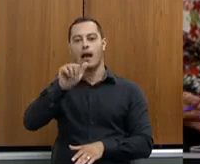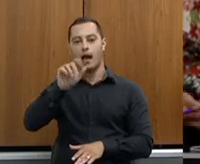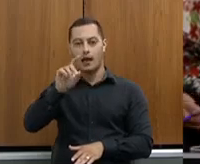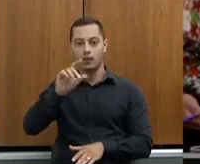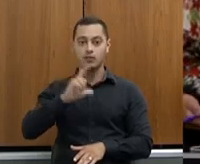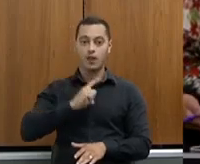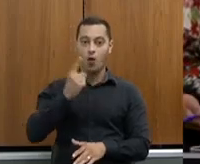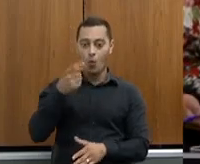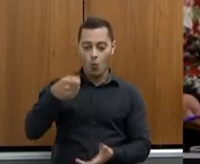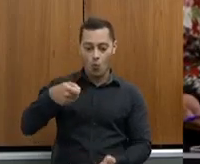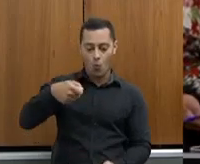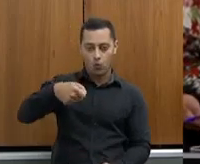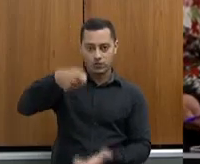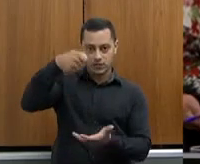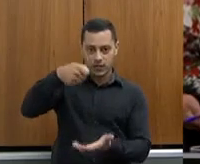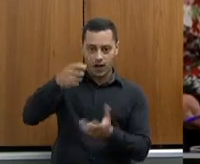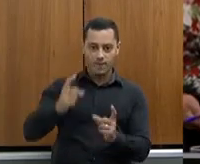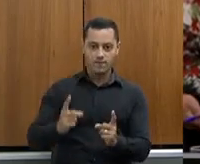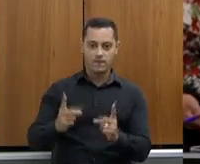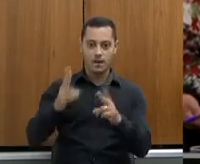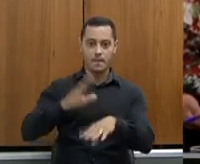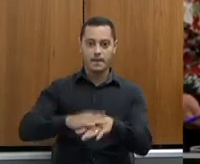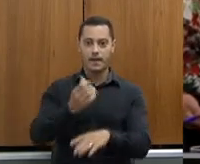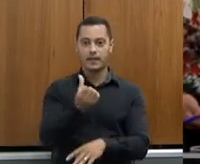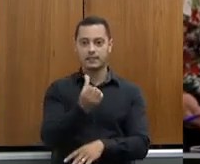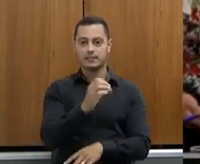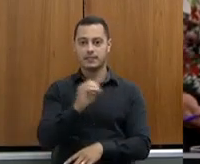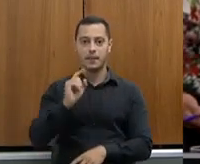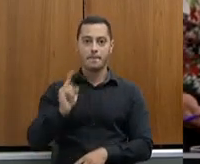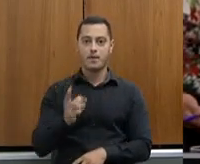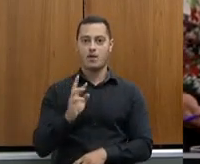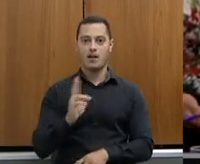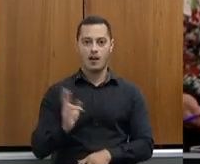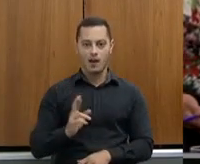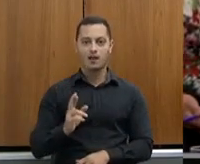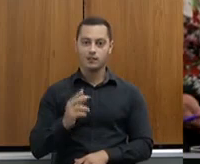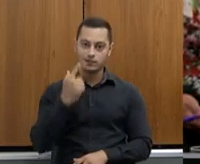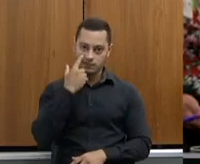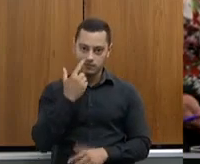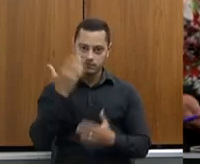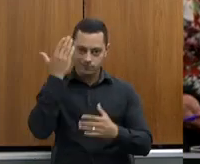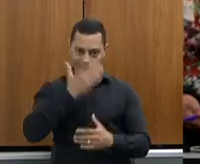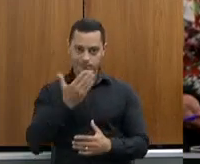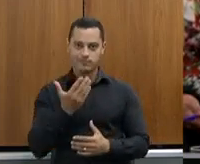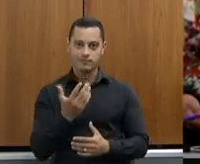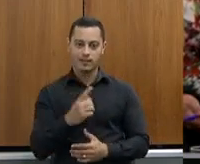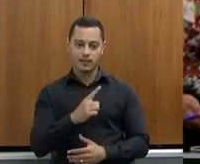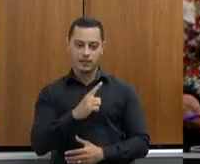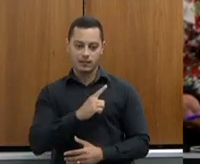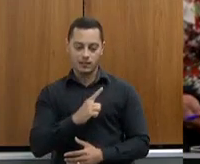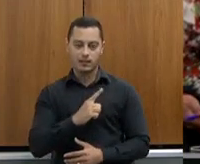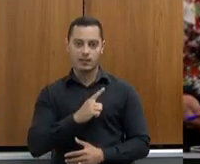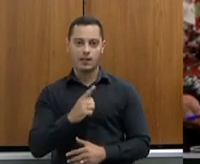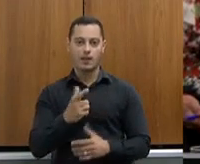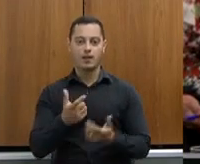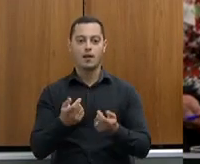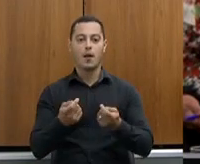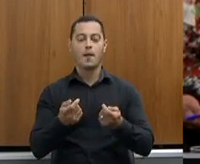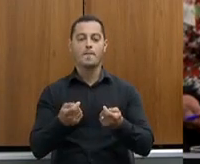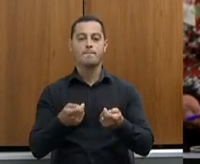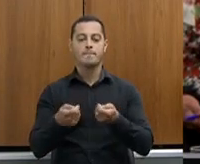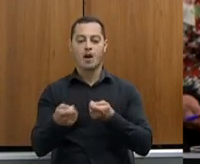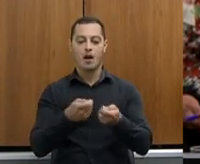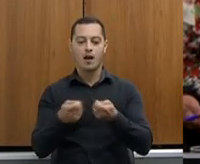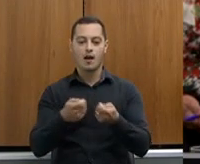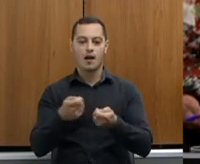reais. Então, nós temos um valor agregado muito grande, mostrando que não é só essa commodity que movimenta 6,6 bilhões